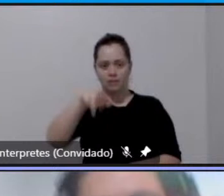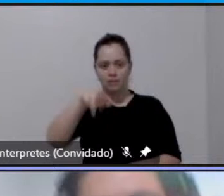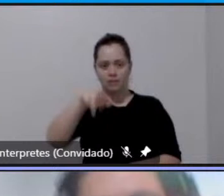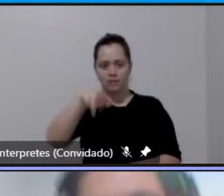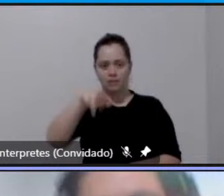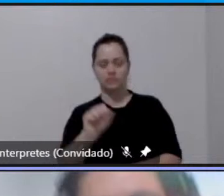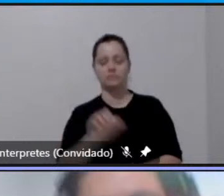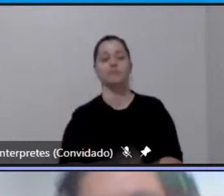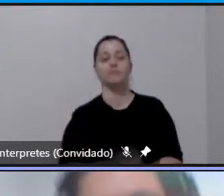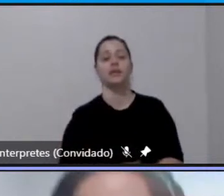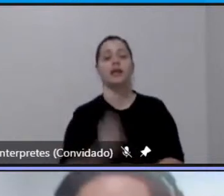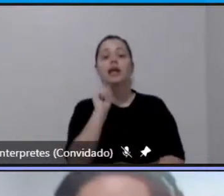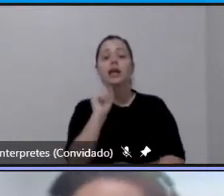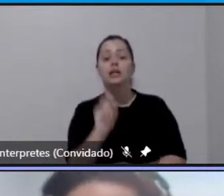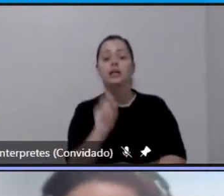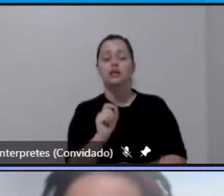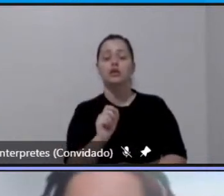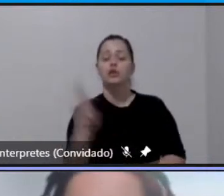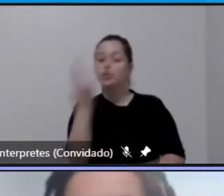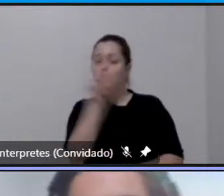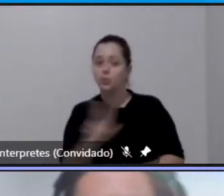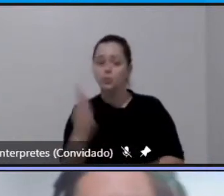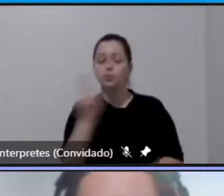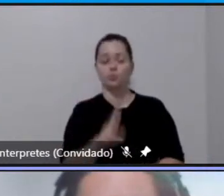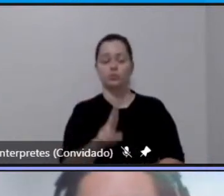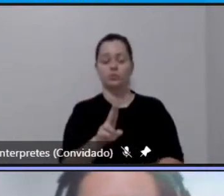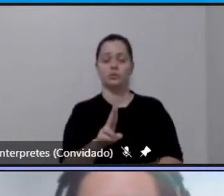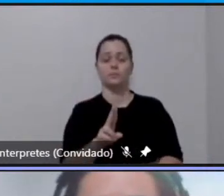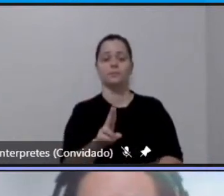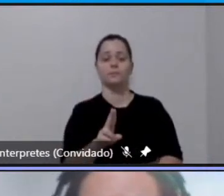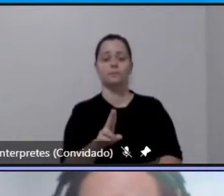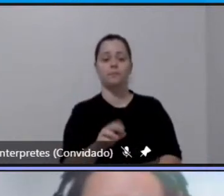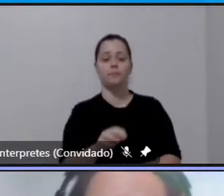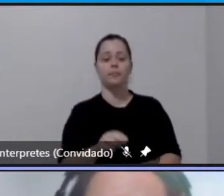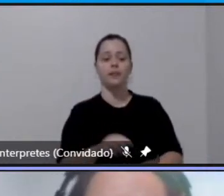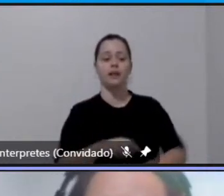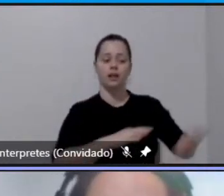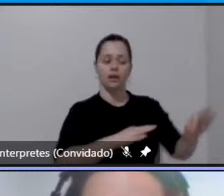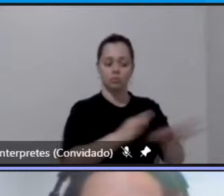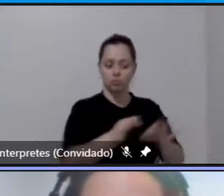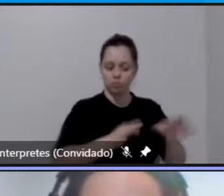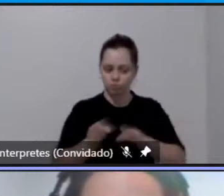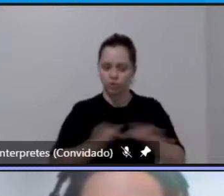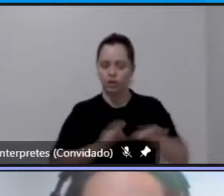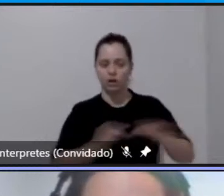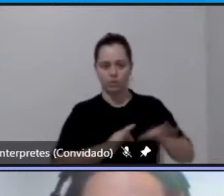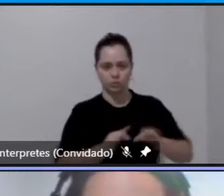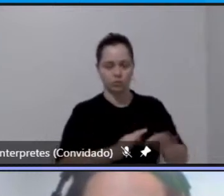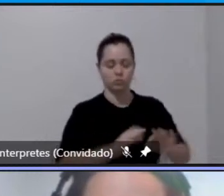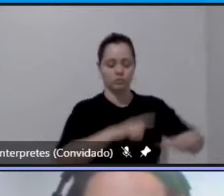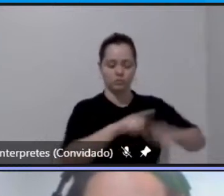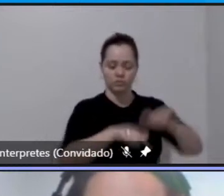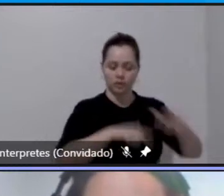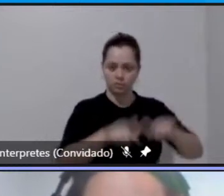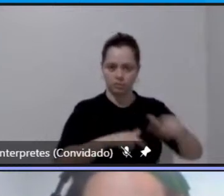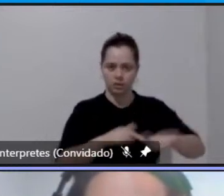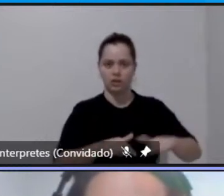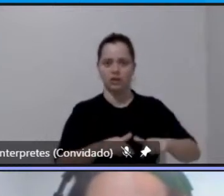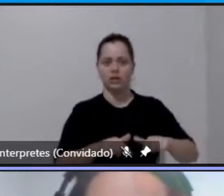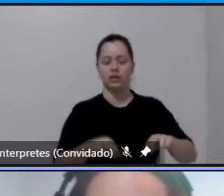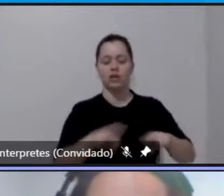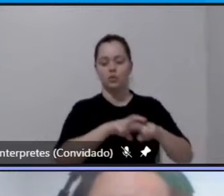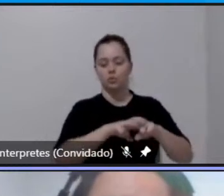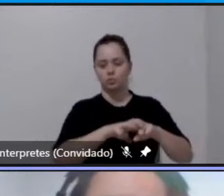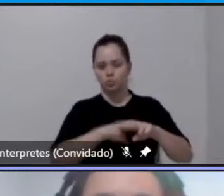utiliza né que que gerencia a linha férrea que corta toda a região metropolitana do